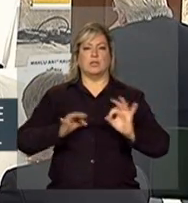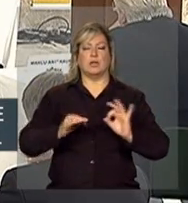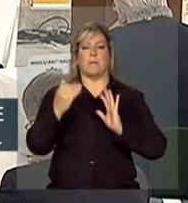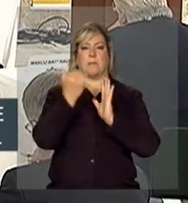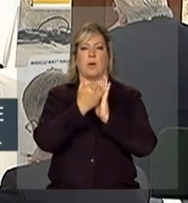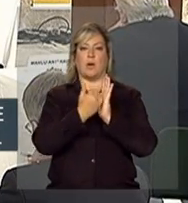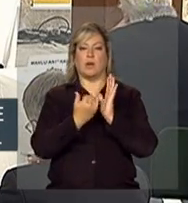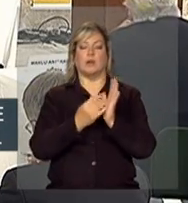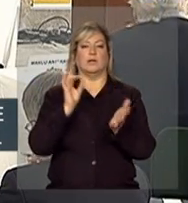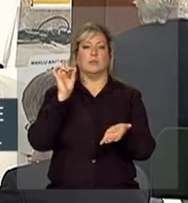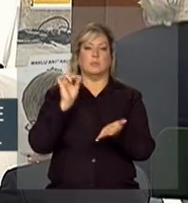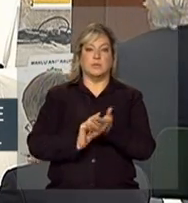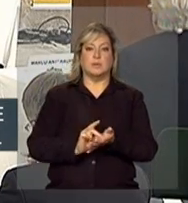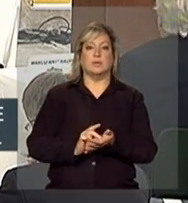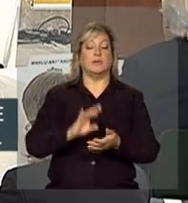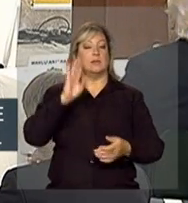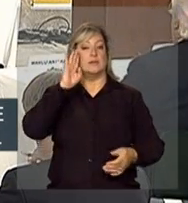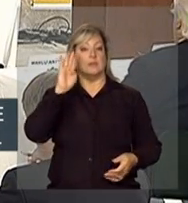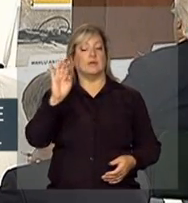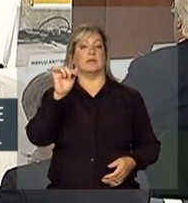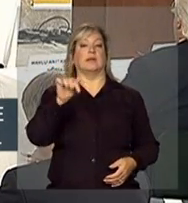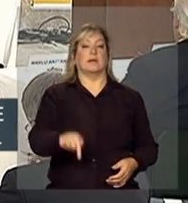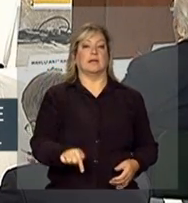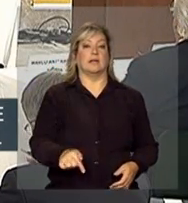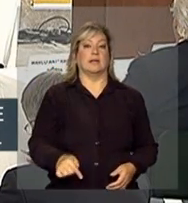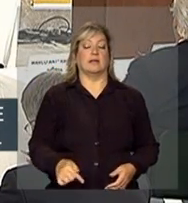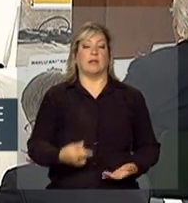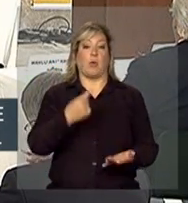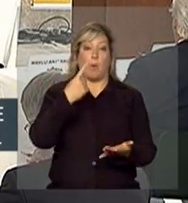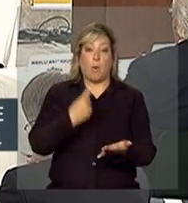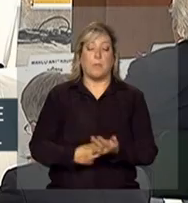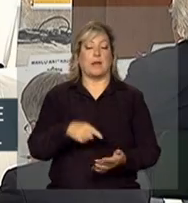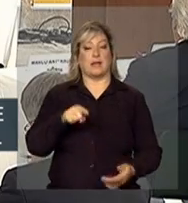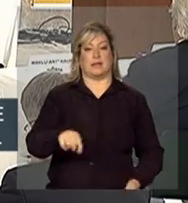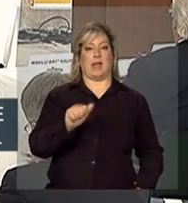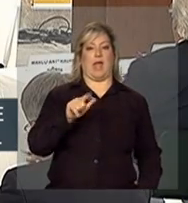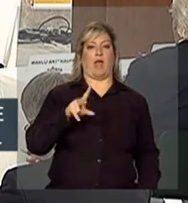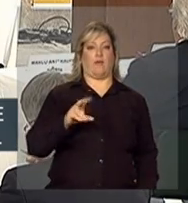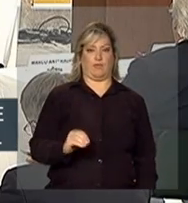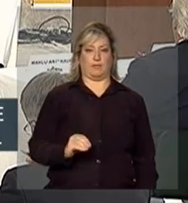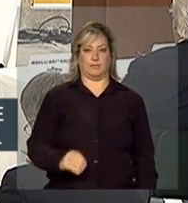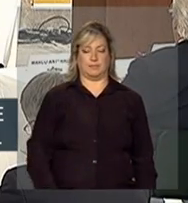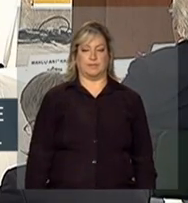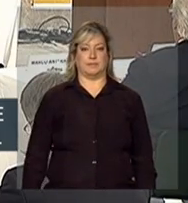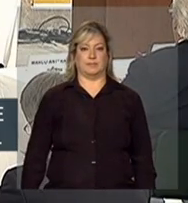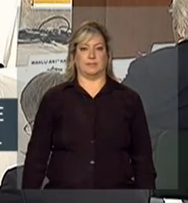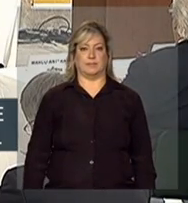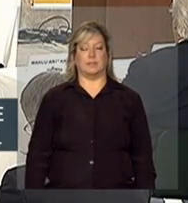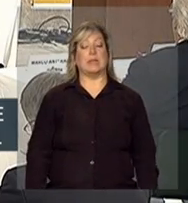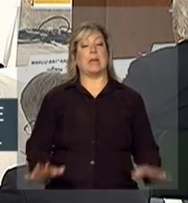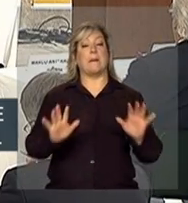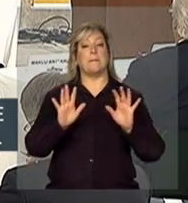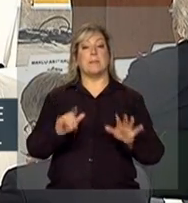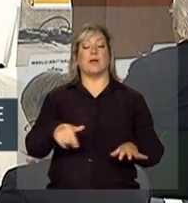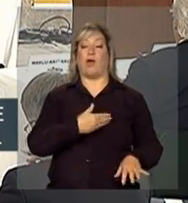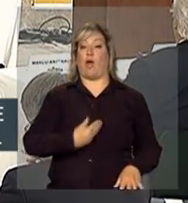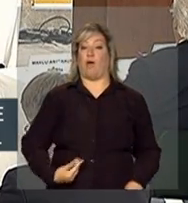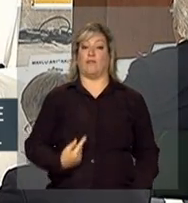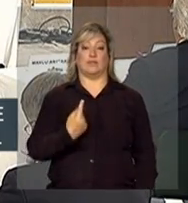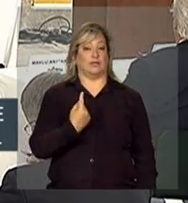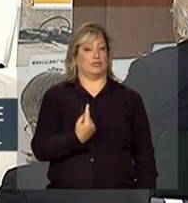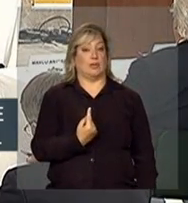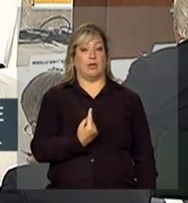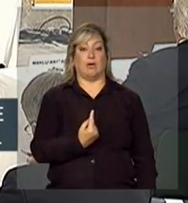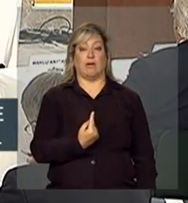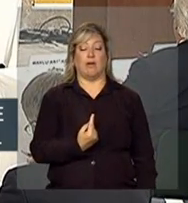programas efetivos voltados exatamente para cumprir este objetivo. Mas o governo sozinho, ele